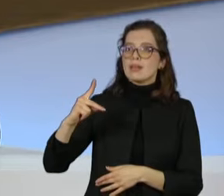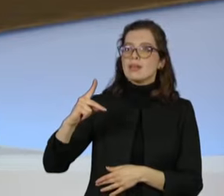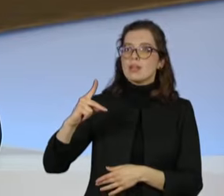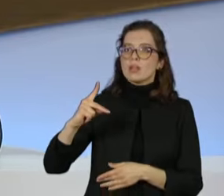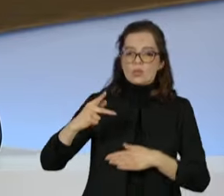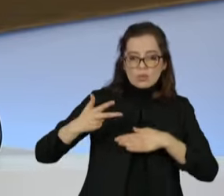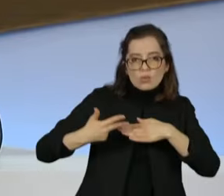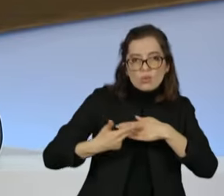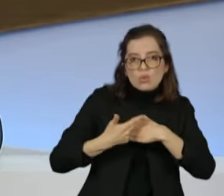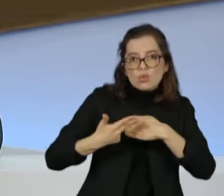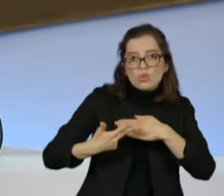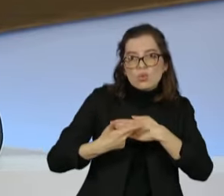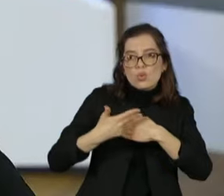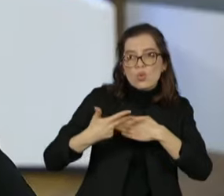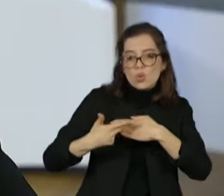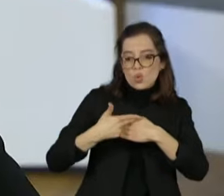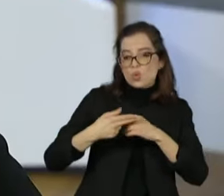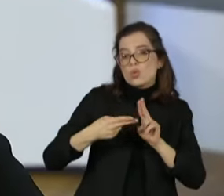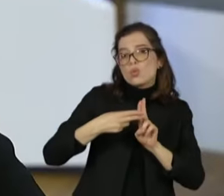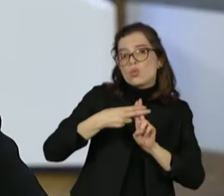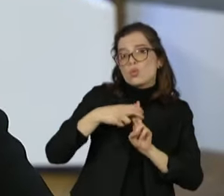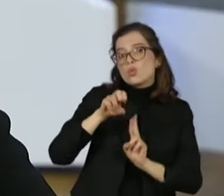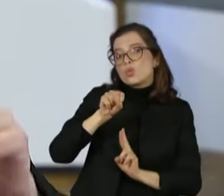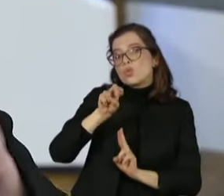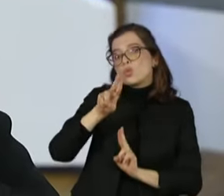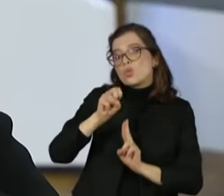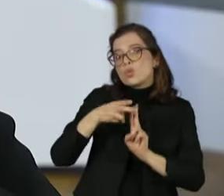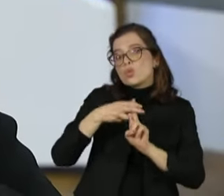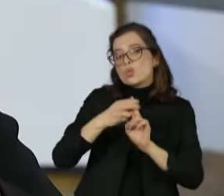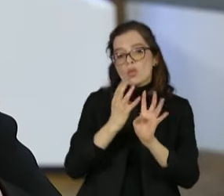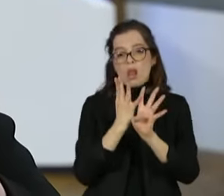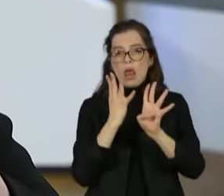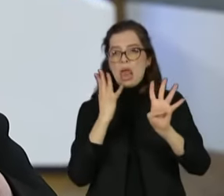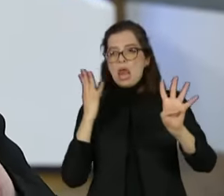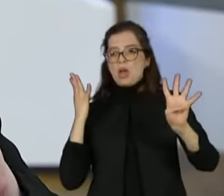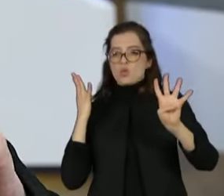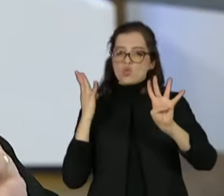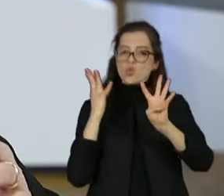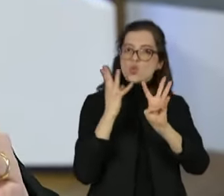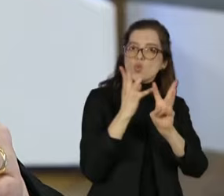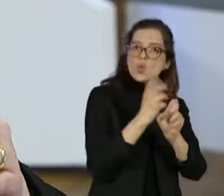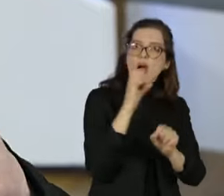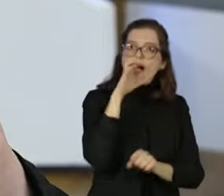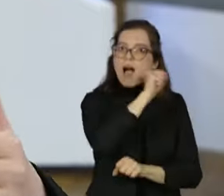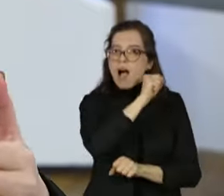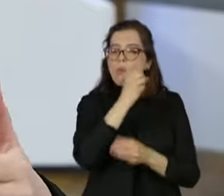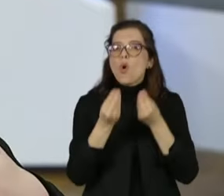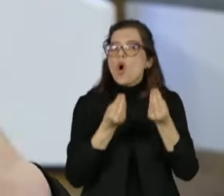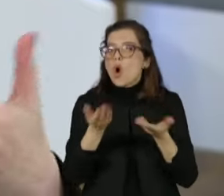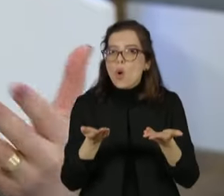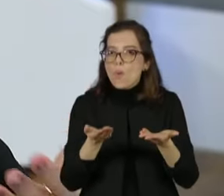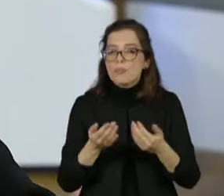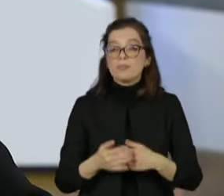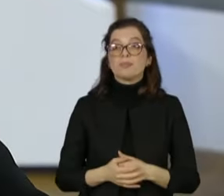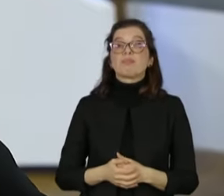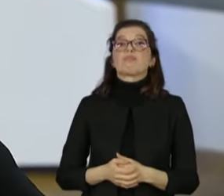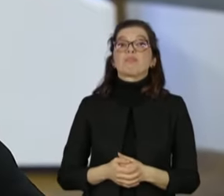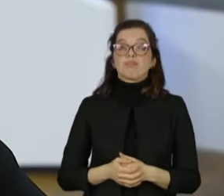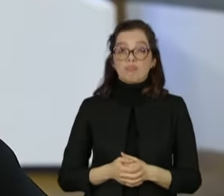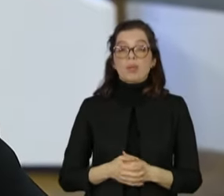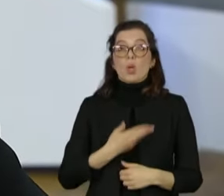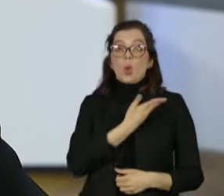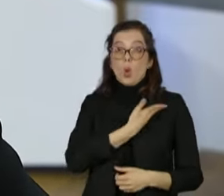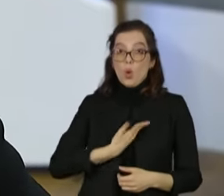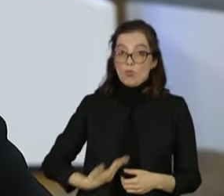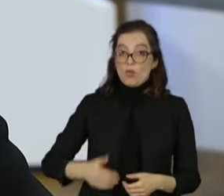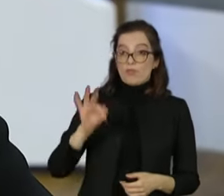Como que a senhora pretende fazer isso na prática? Bom, primeiro, repetindo o que eu já disse no início do programa, o governo federal já entrou e financiou